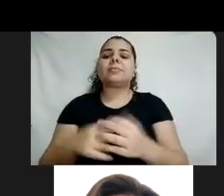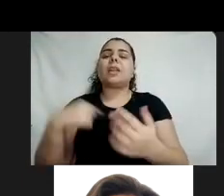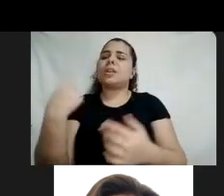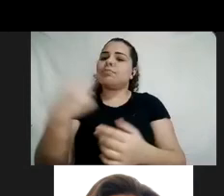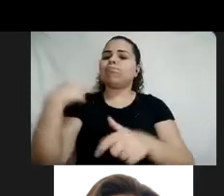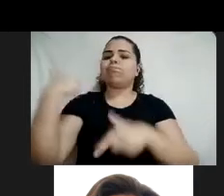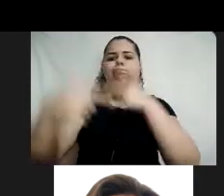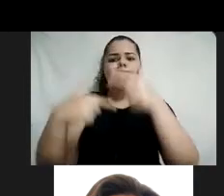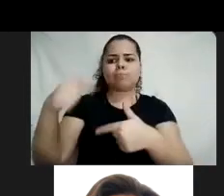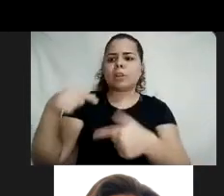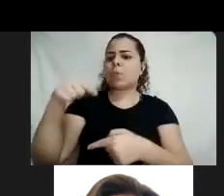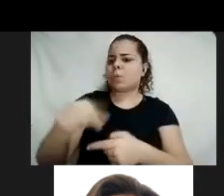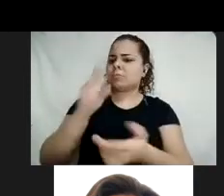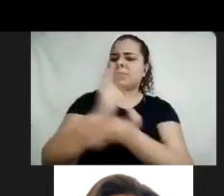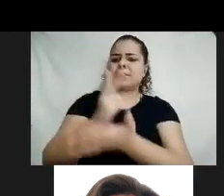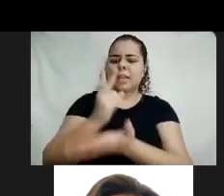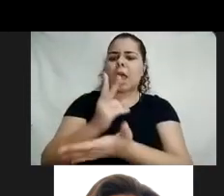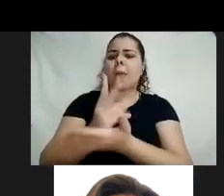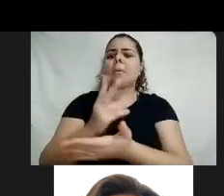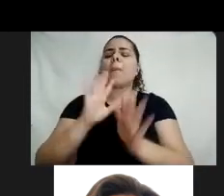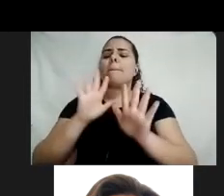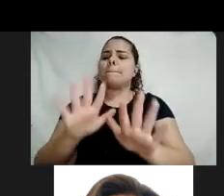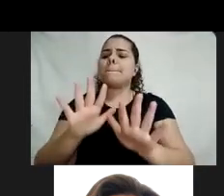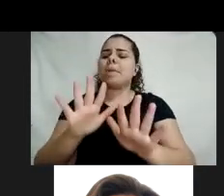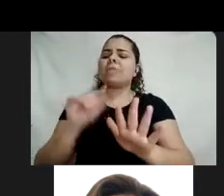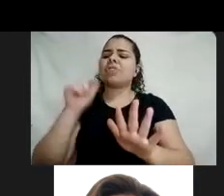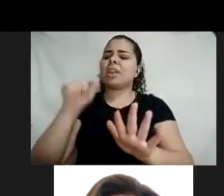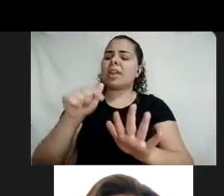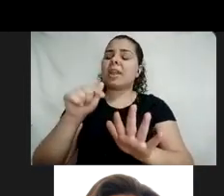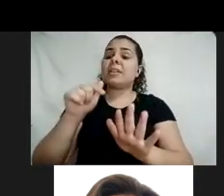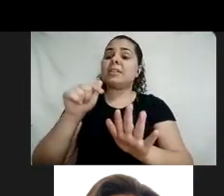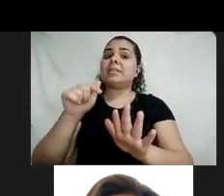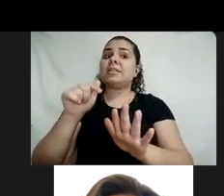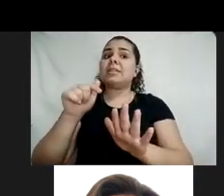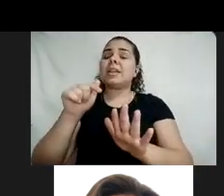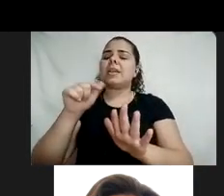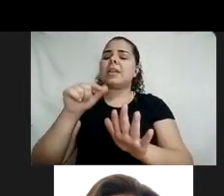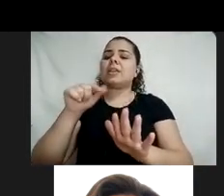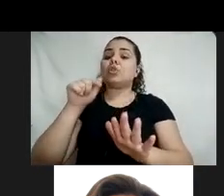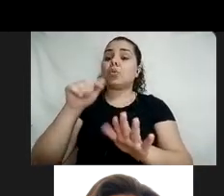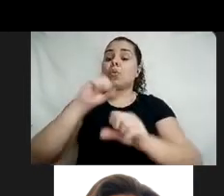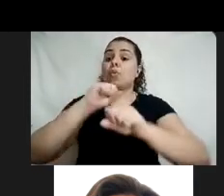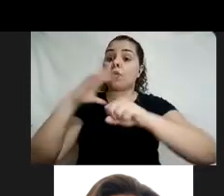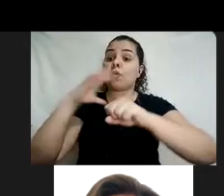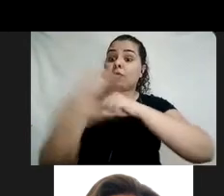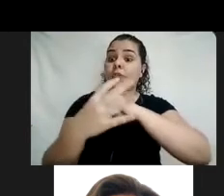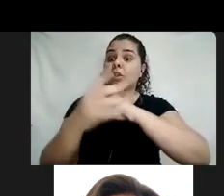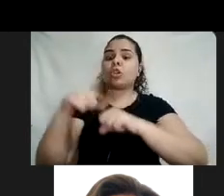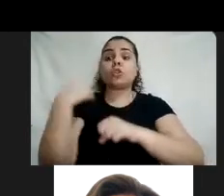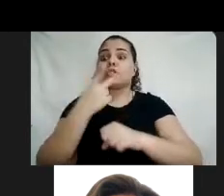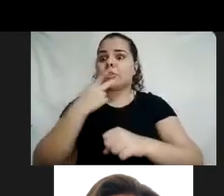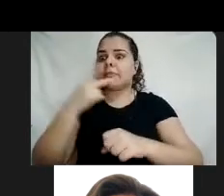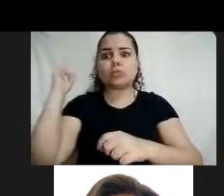com isso direto, vários projetos nossos, mas esse específico do coronavírus, há alguns meses, a gente se fala todo dia só fala de